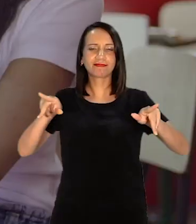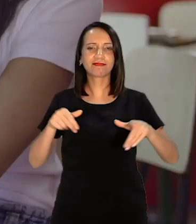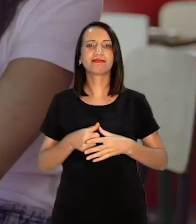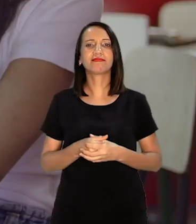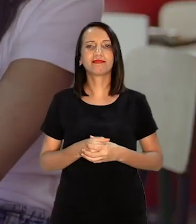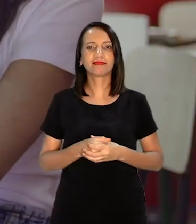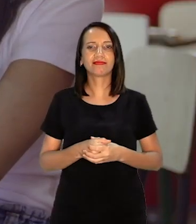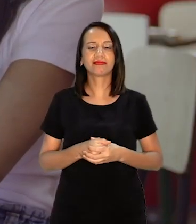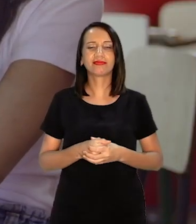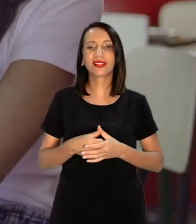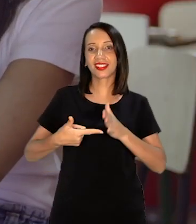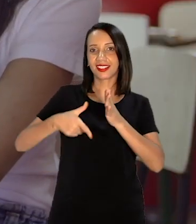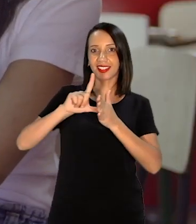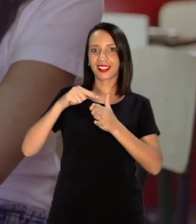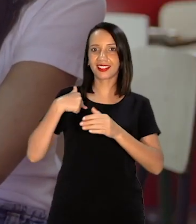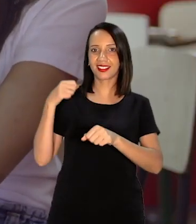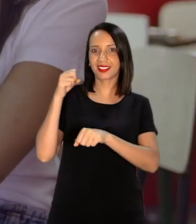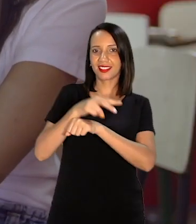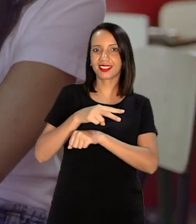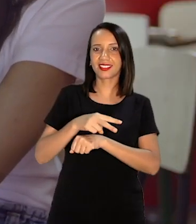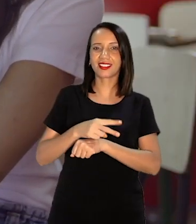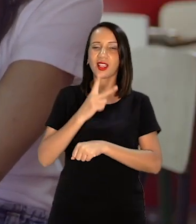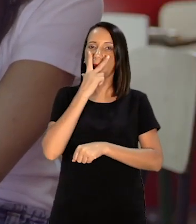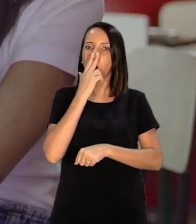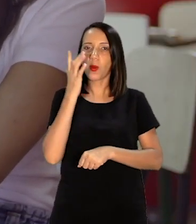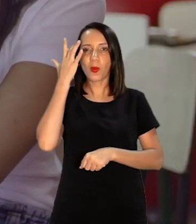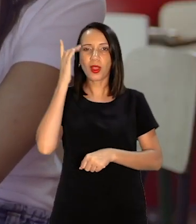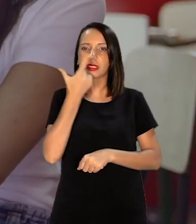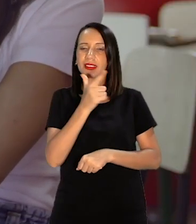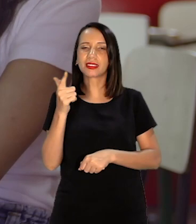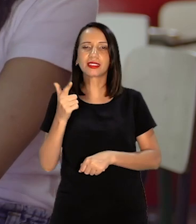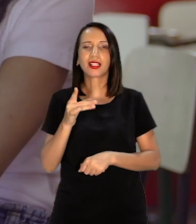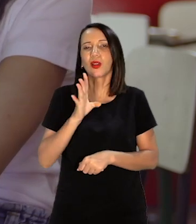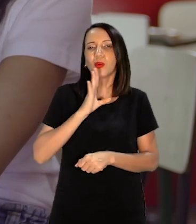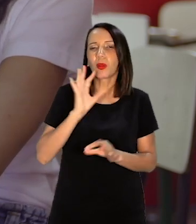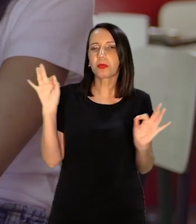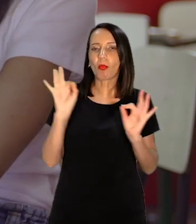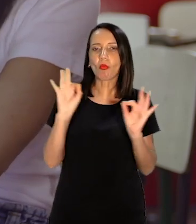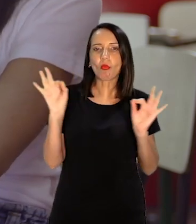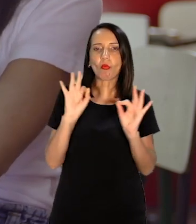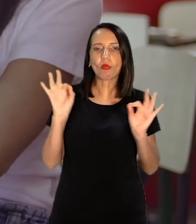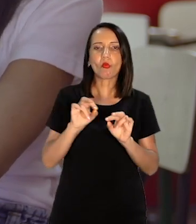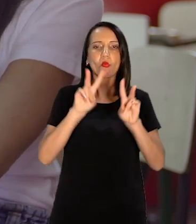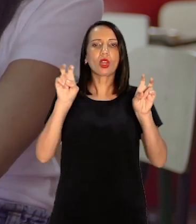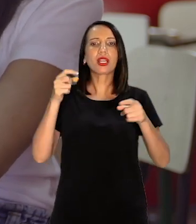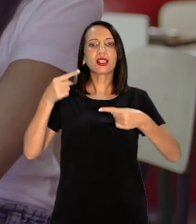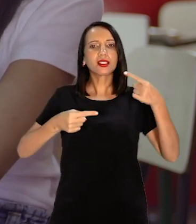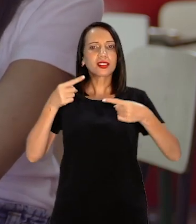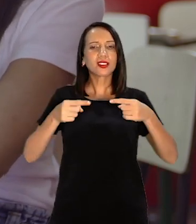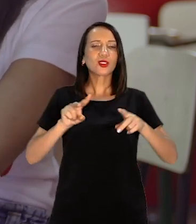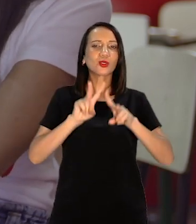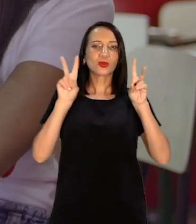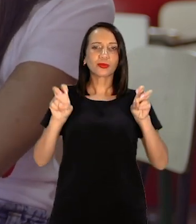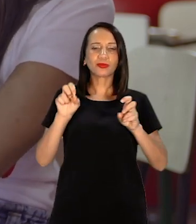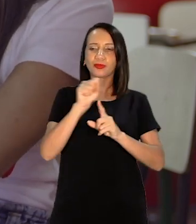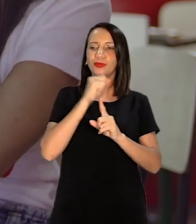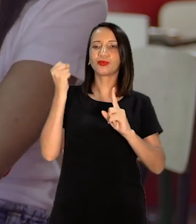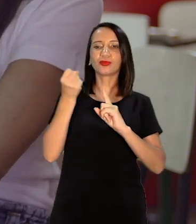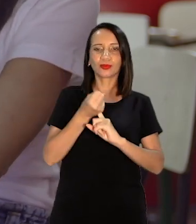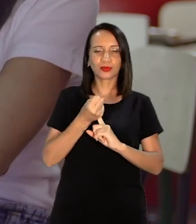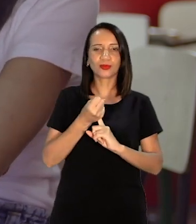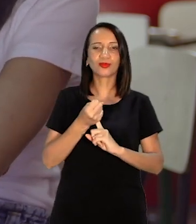Antes de eu entrar aqui, eu acho que eu não tinha conhecimento Maria Natália Dias Calisto Nenhum política ou sobre sociedade,